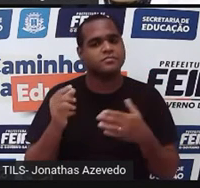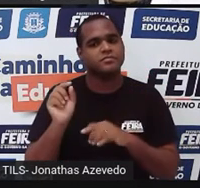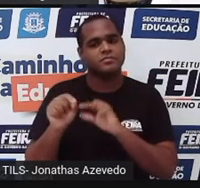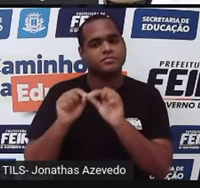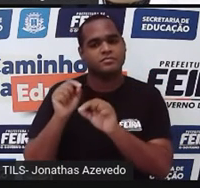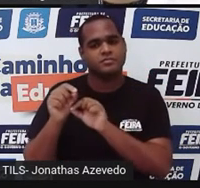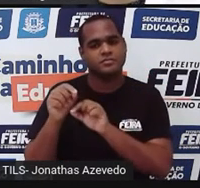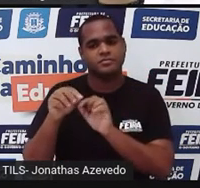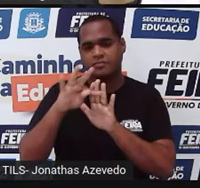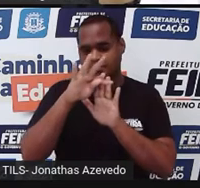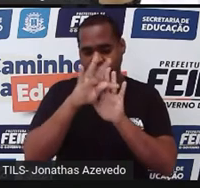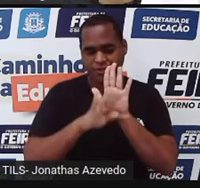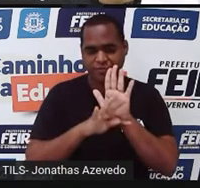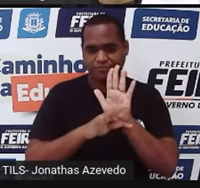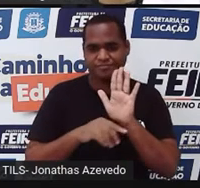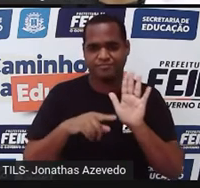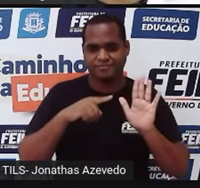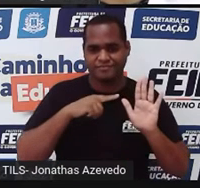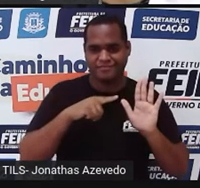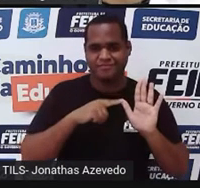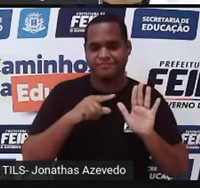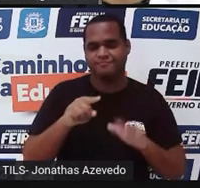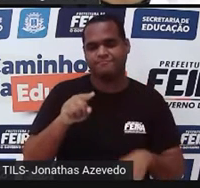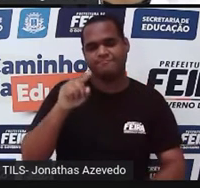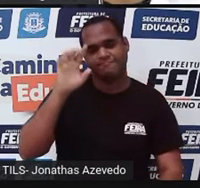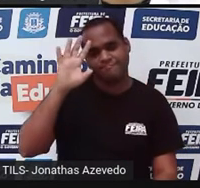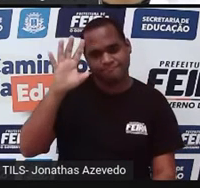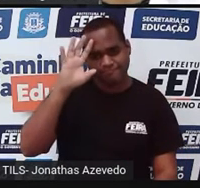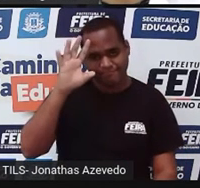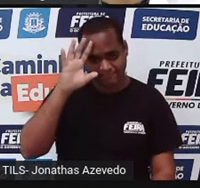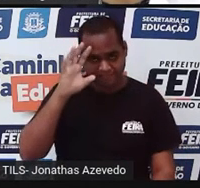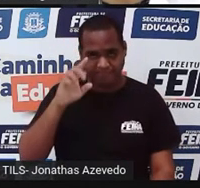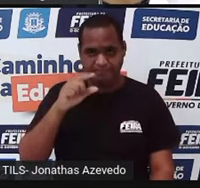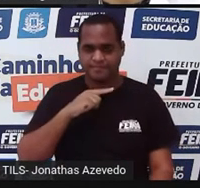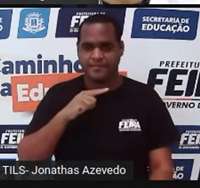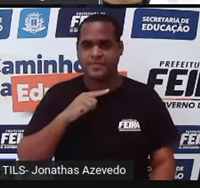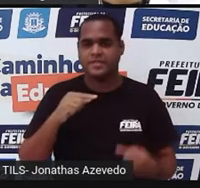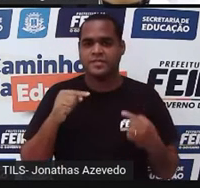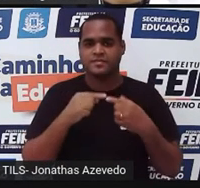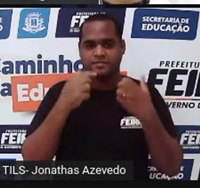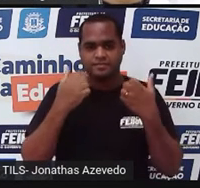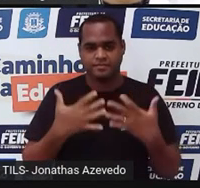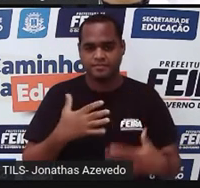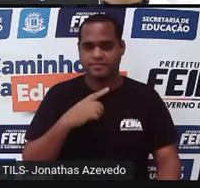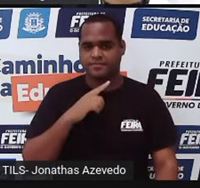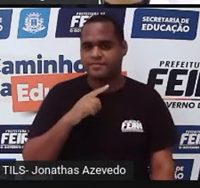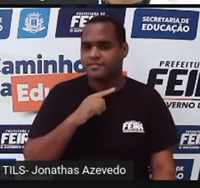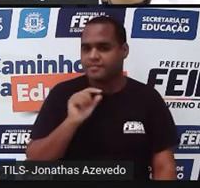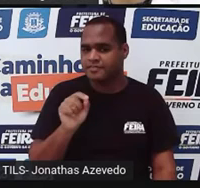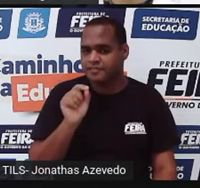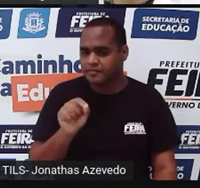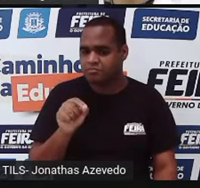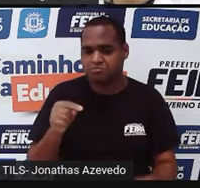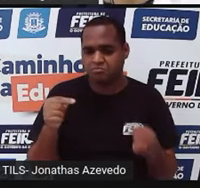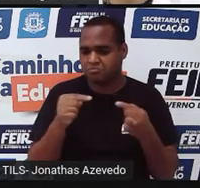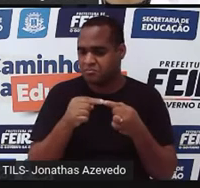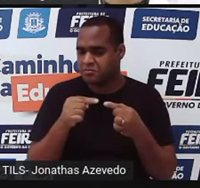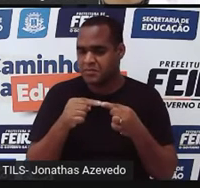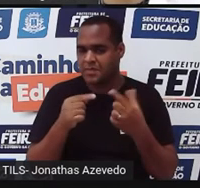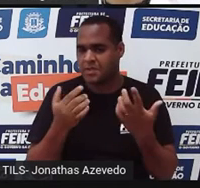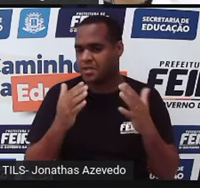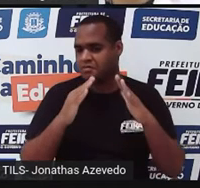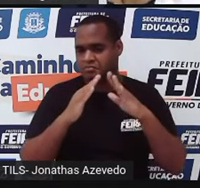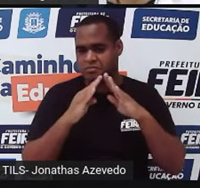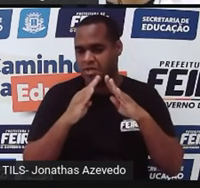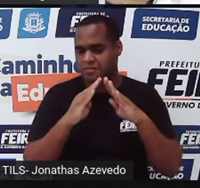tem um texto. E o texto diz assim. Imagine que a ilustração abaixo é a planta de uma casa. Tá?